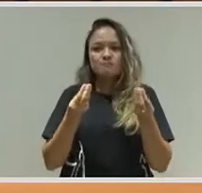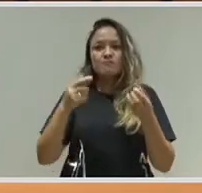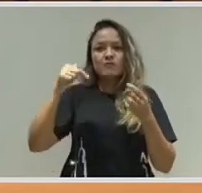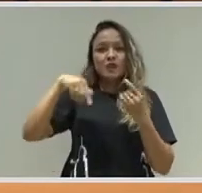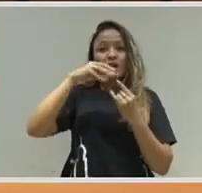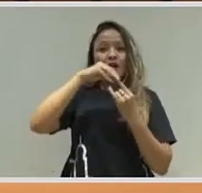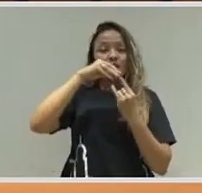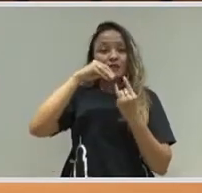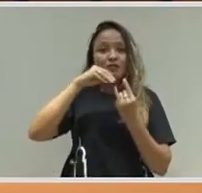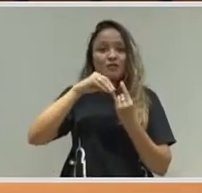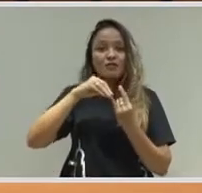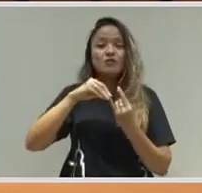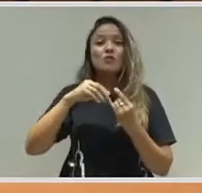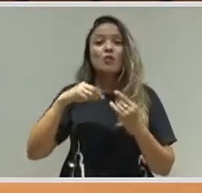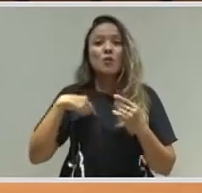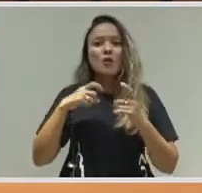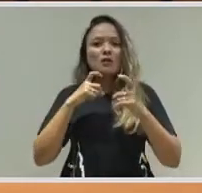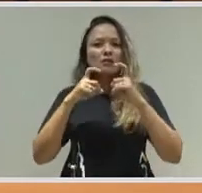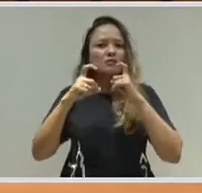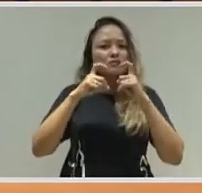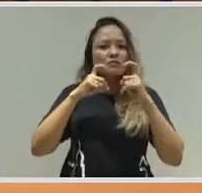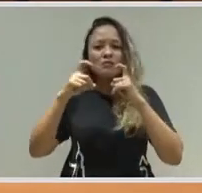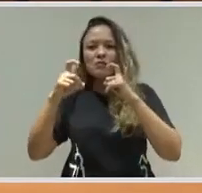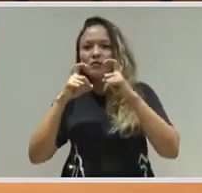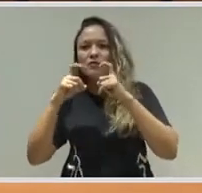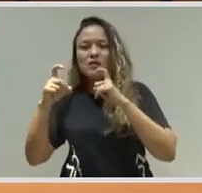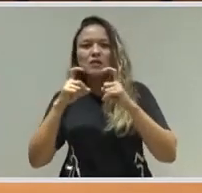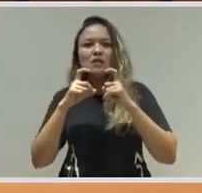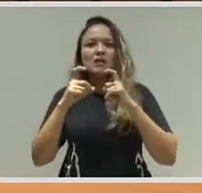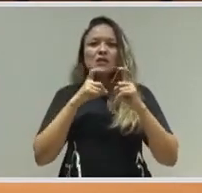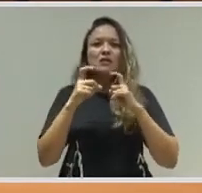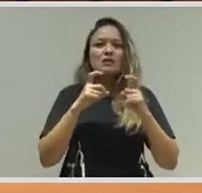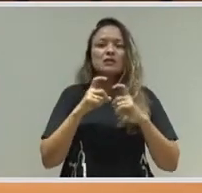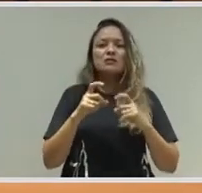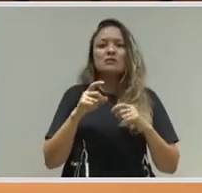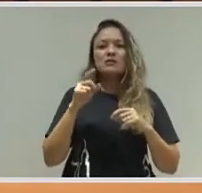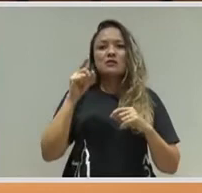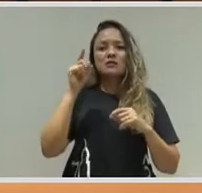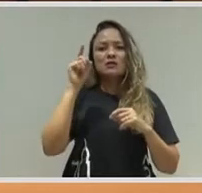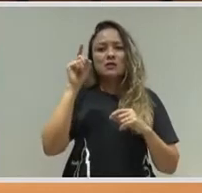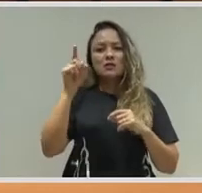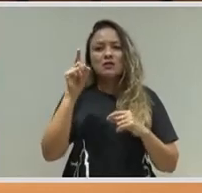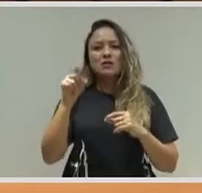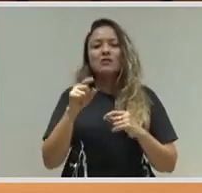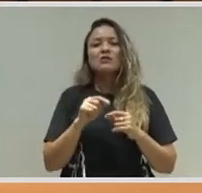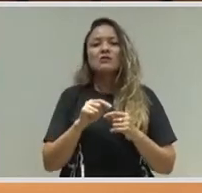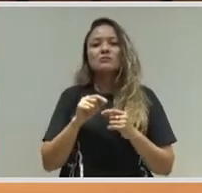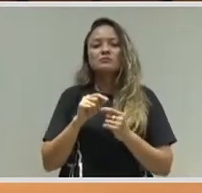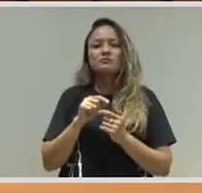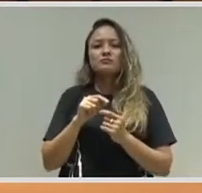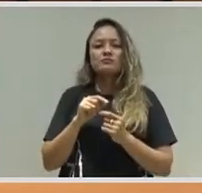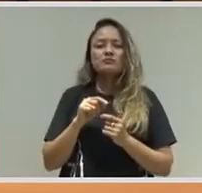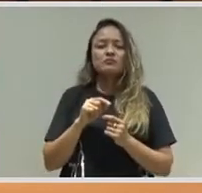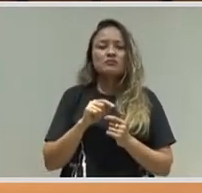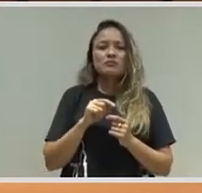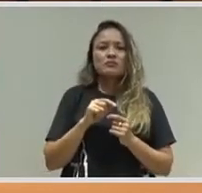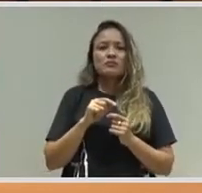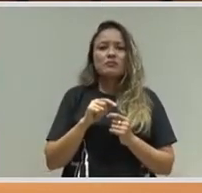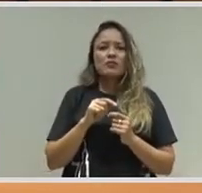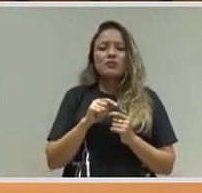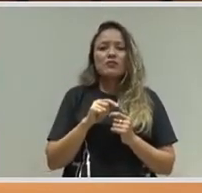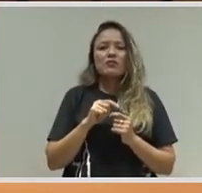licitação com o grande empreendimento do Complexo de Biotecnologia em Saúde, um